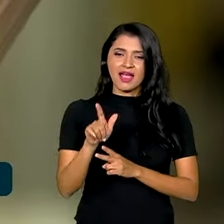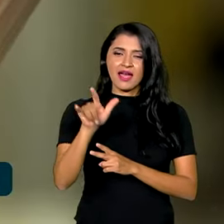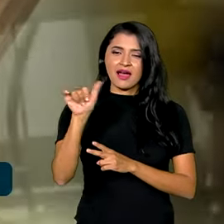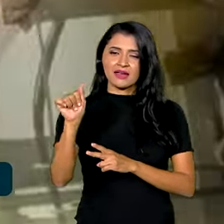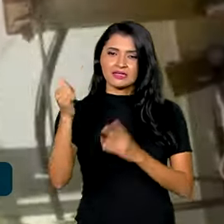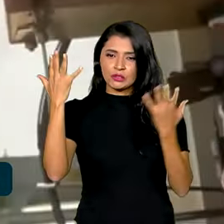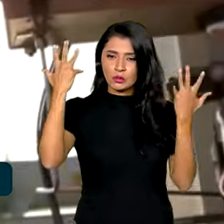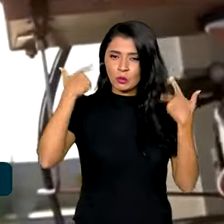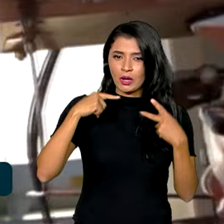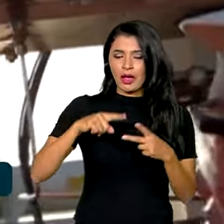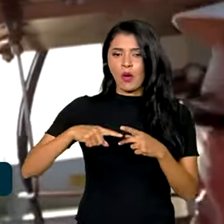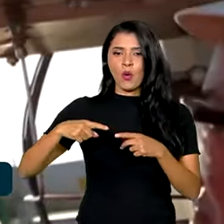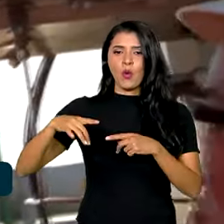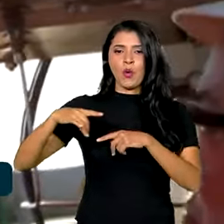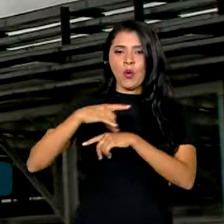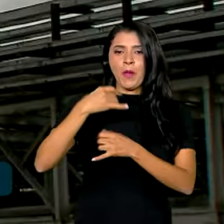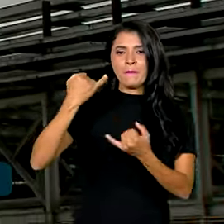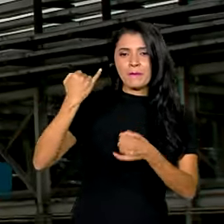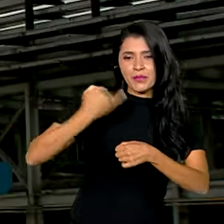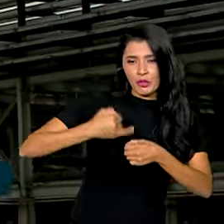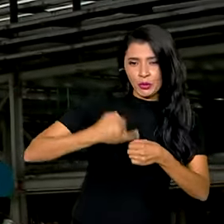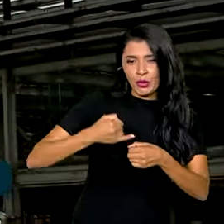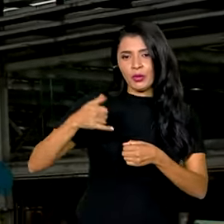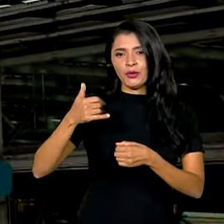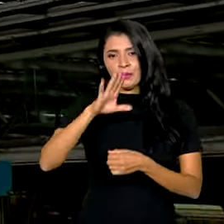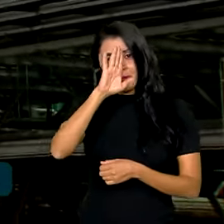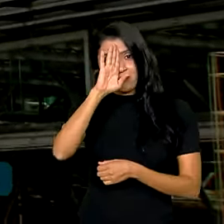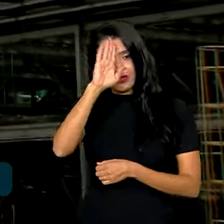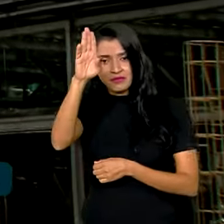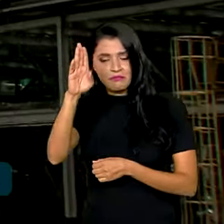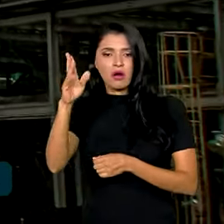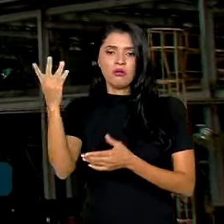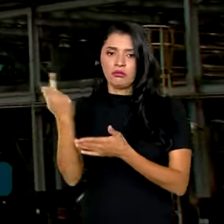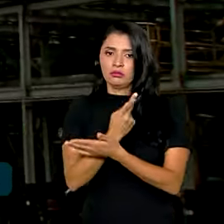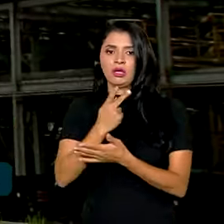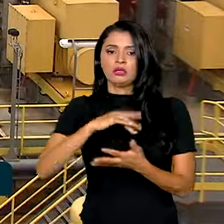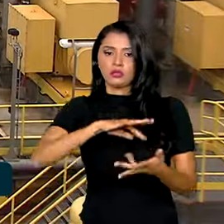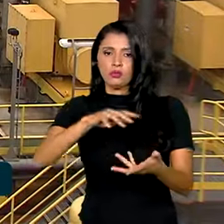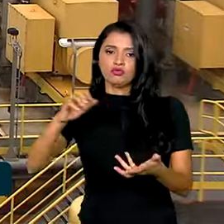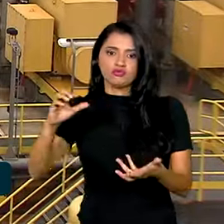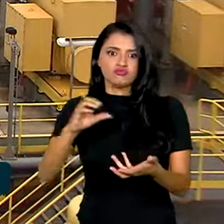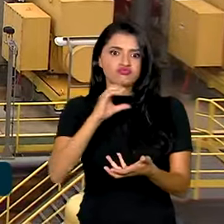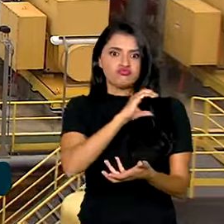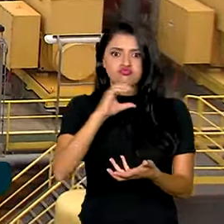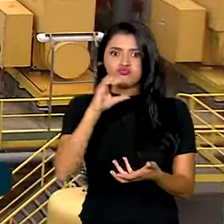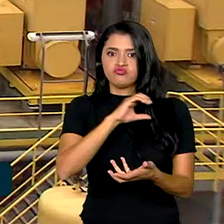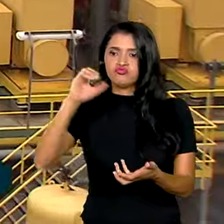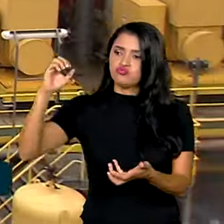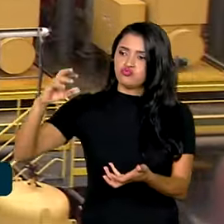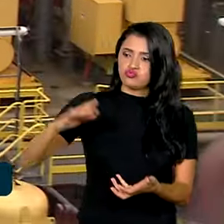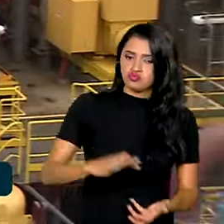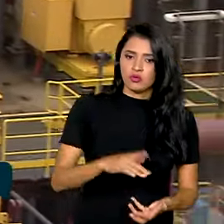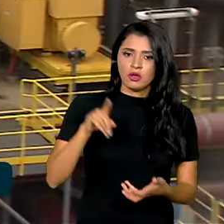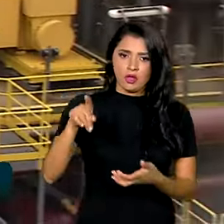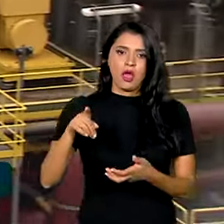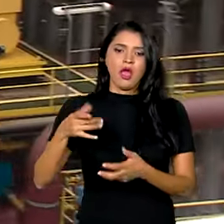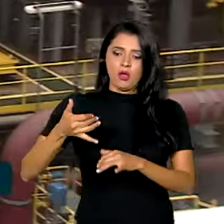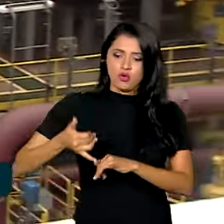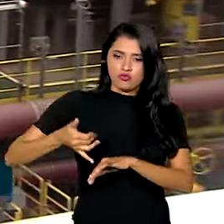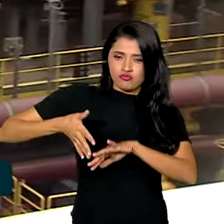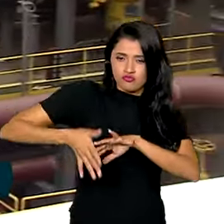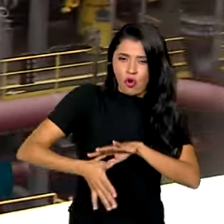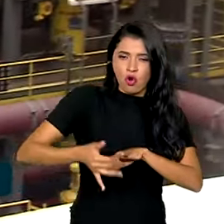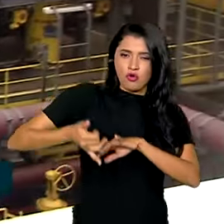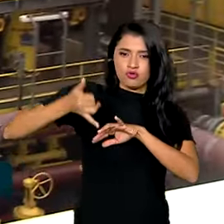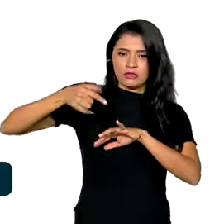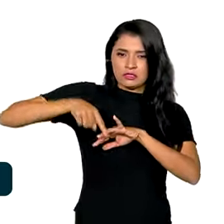petróleo. Apontados como principais responsáveis pelo aquecimento do planeta Terra, os combustíveis fósseis entraram pela